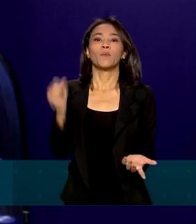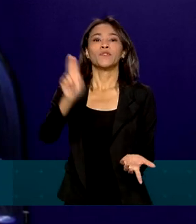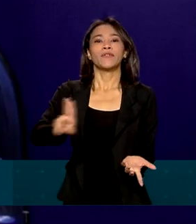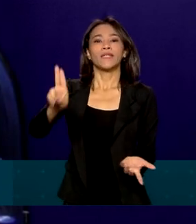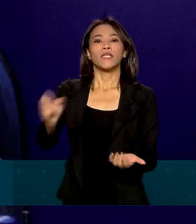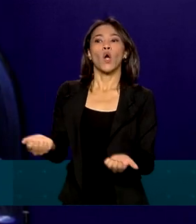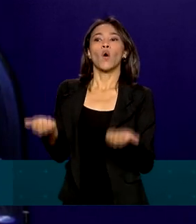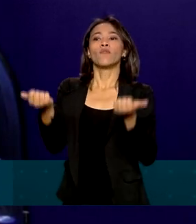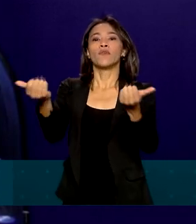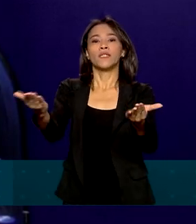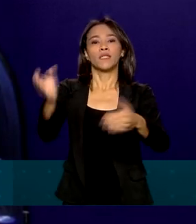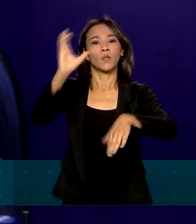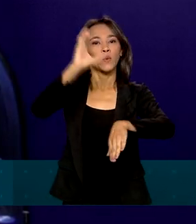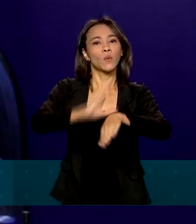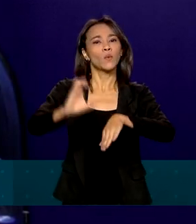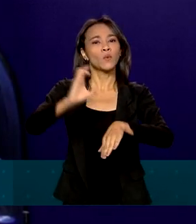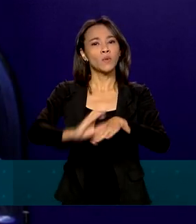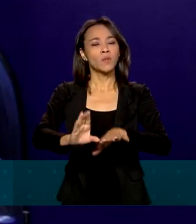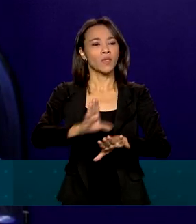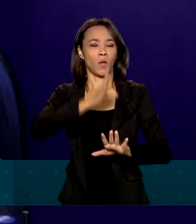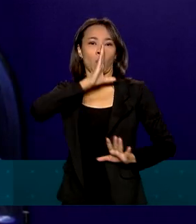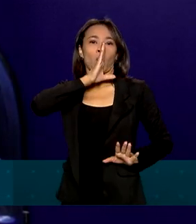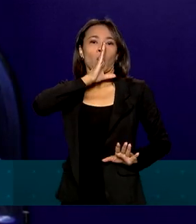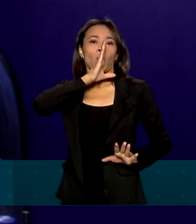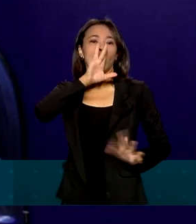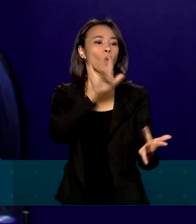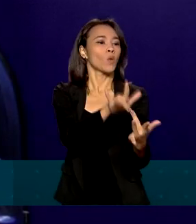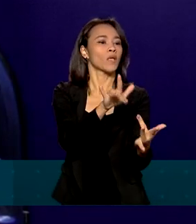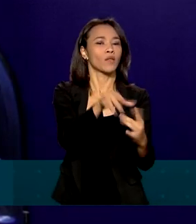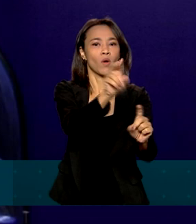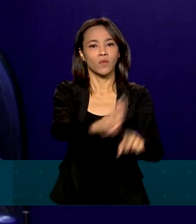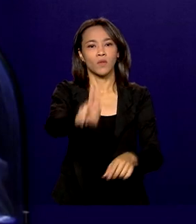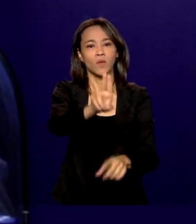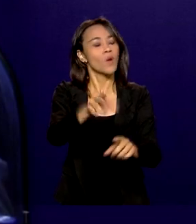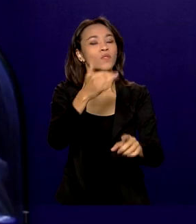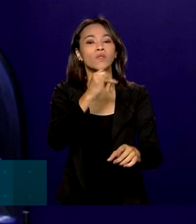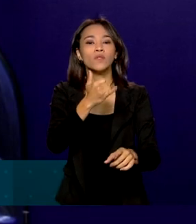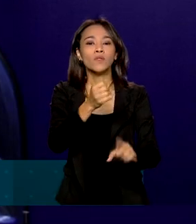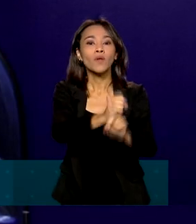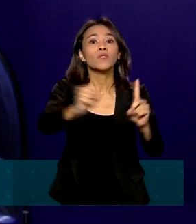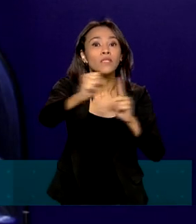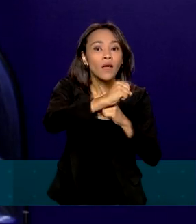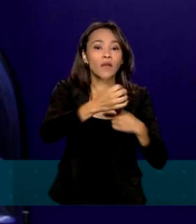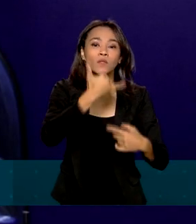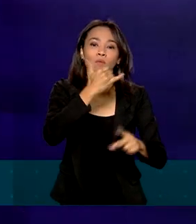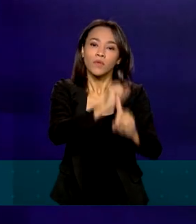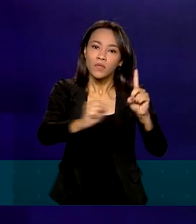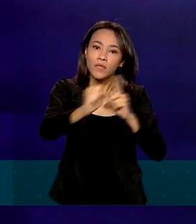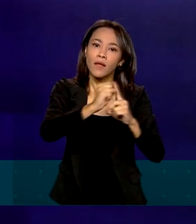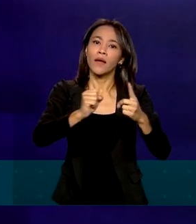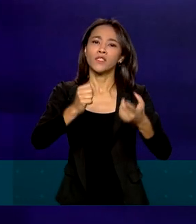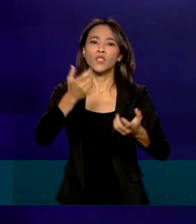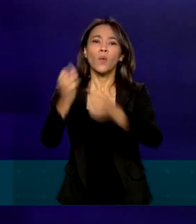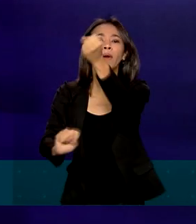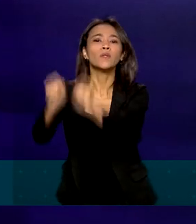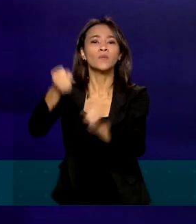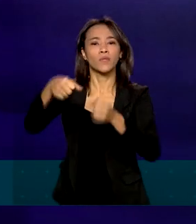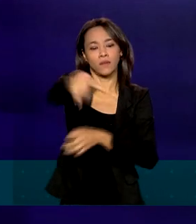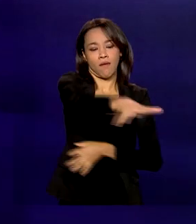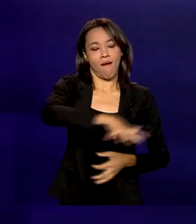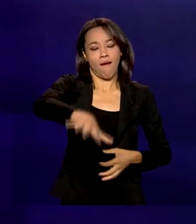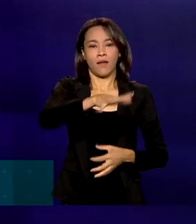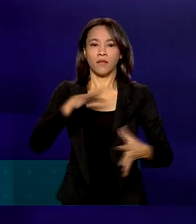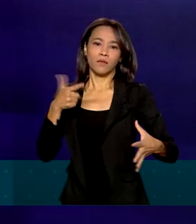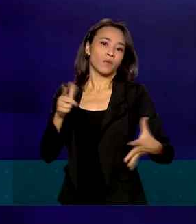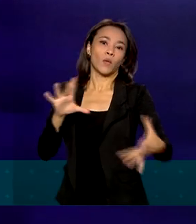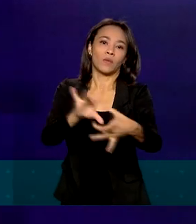cursos que não dialoguem com a sociedade, com a produção, com a indústria daquela região. Nós temos que lutar sempre